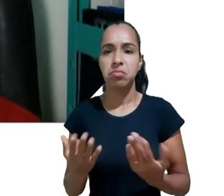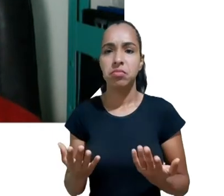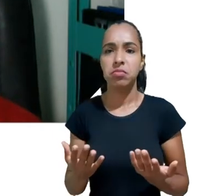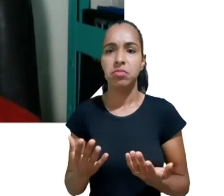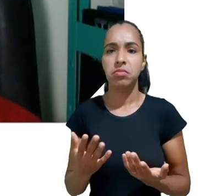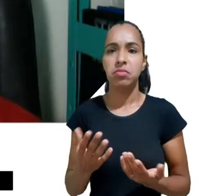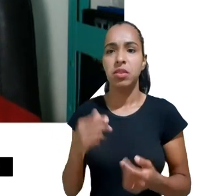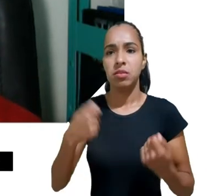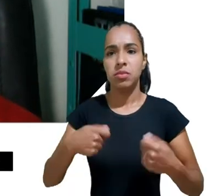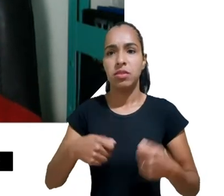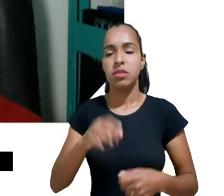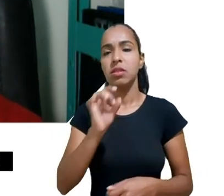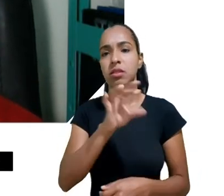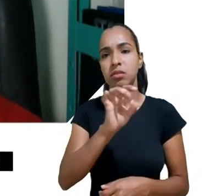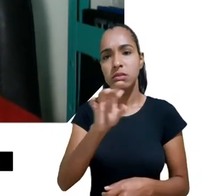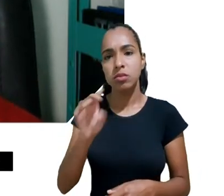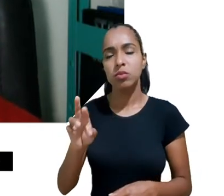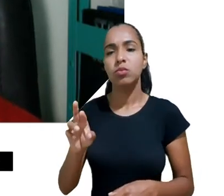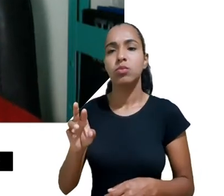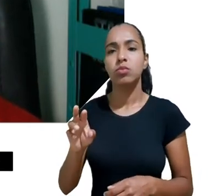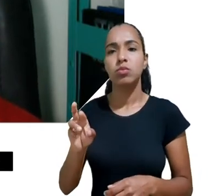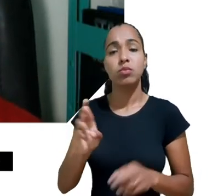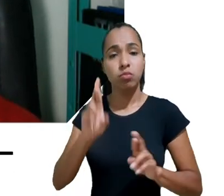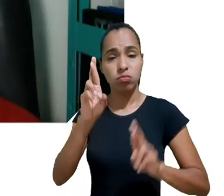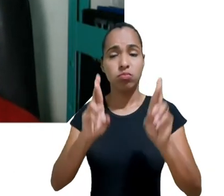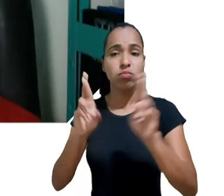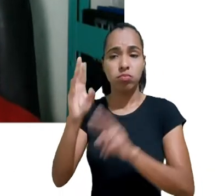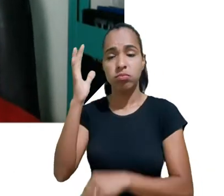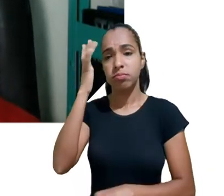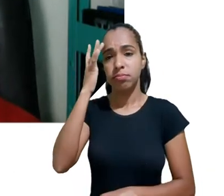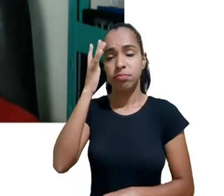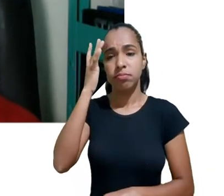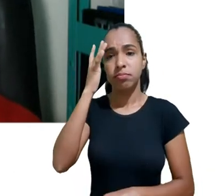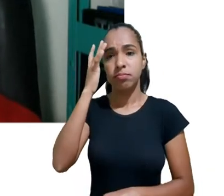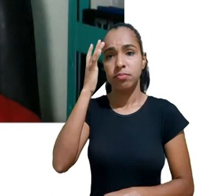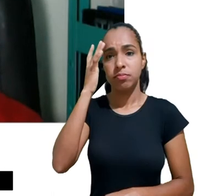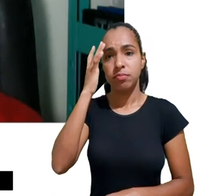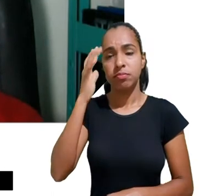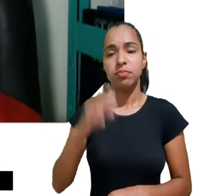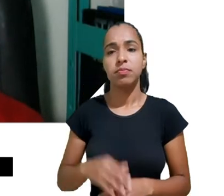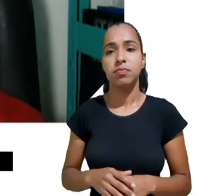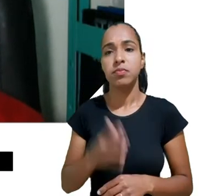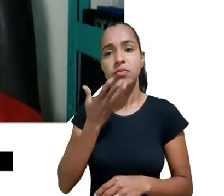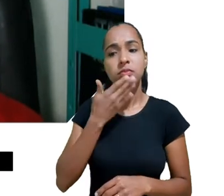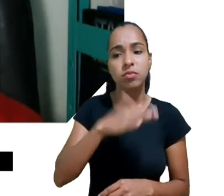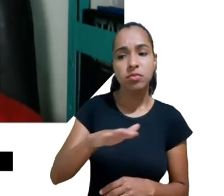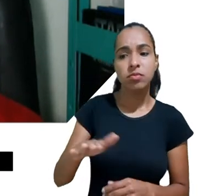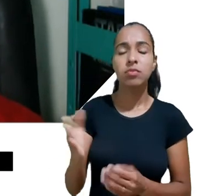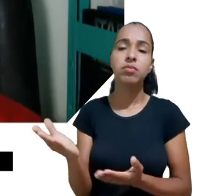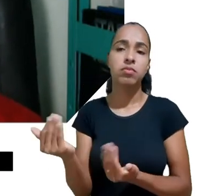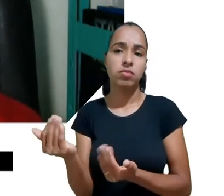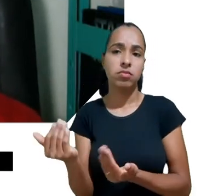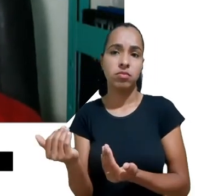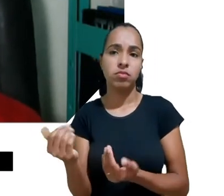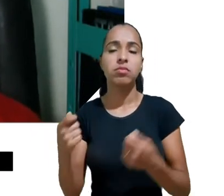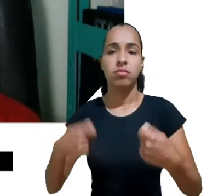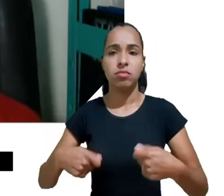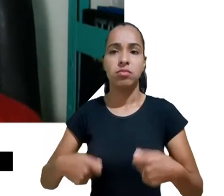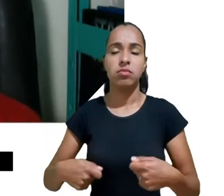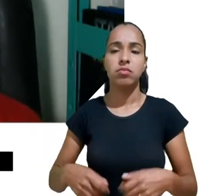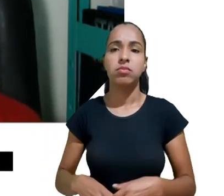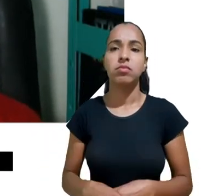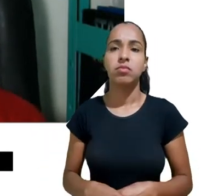desenvolvimento mais saudável mais adequado de crianças e adolescentes e que a todo momento isso vale também para o